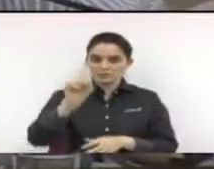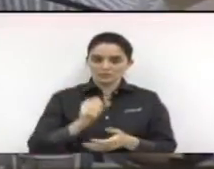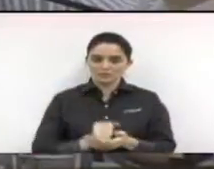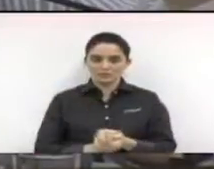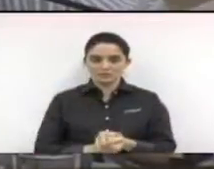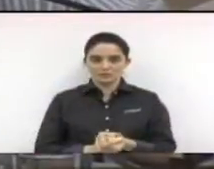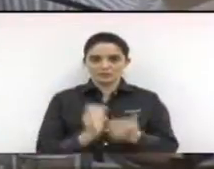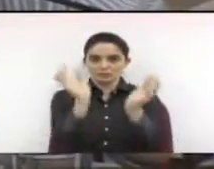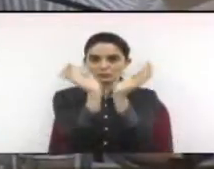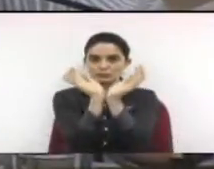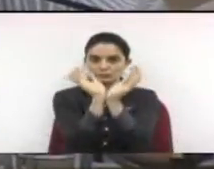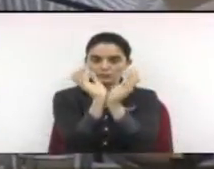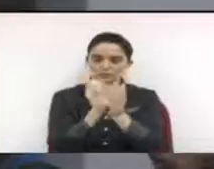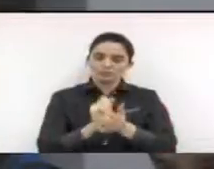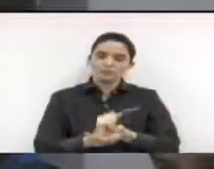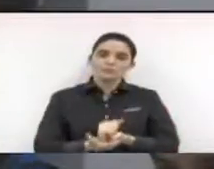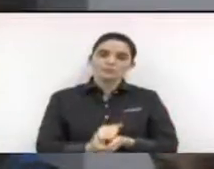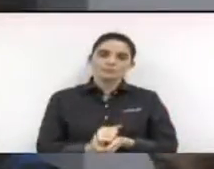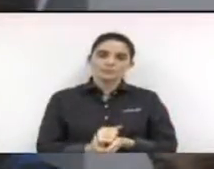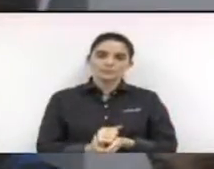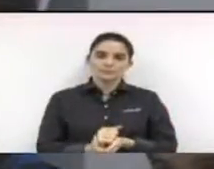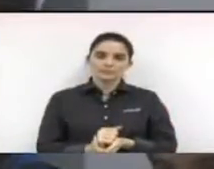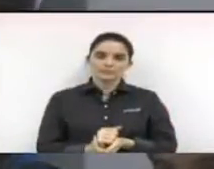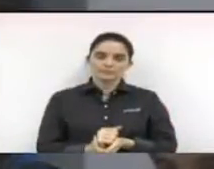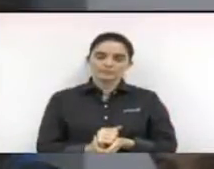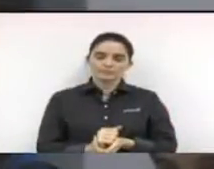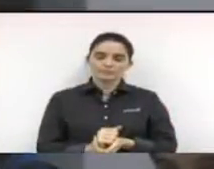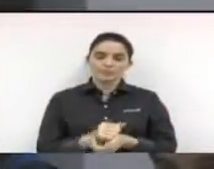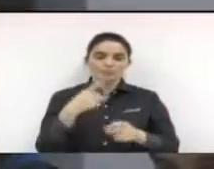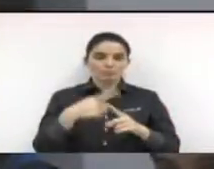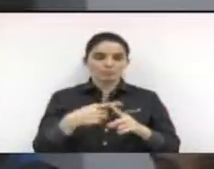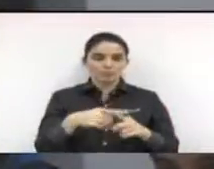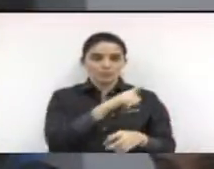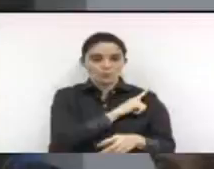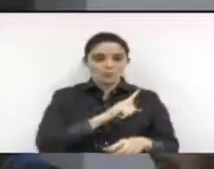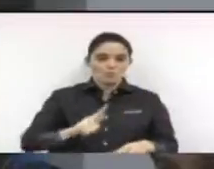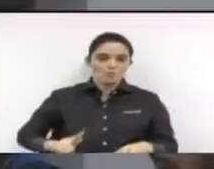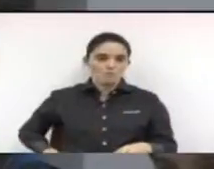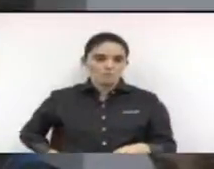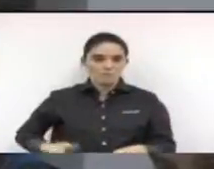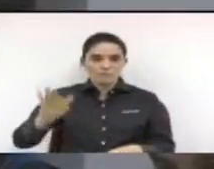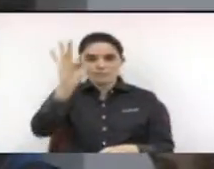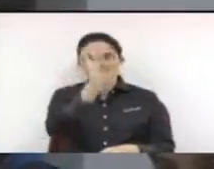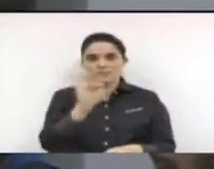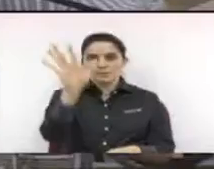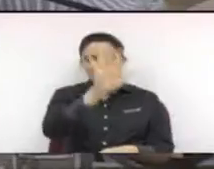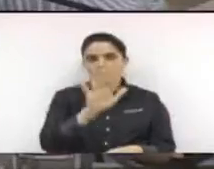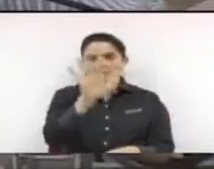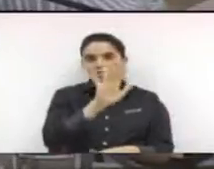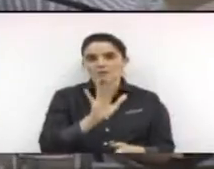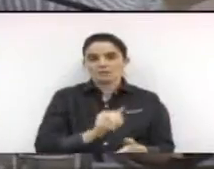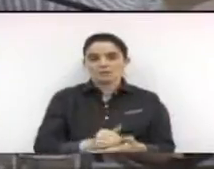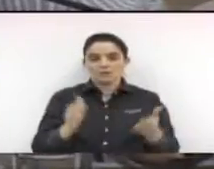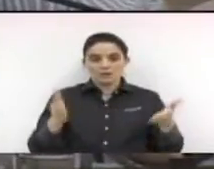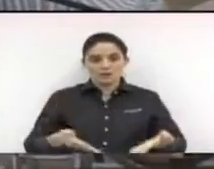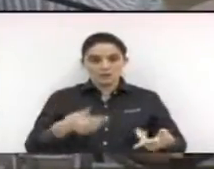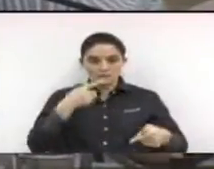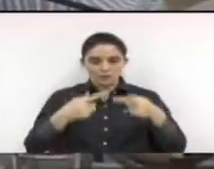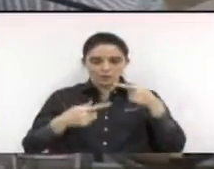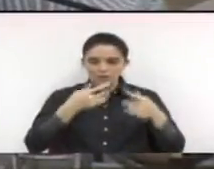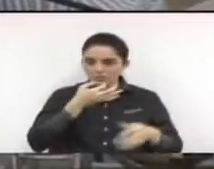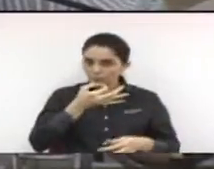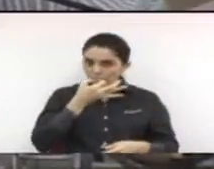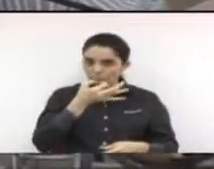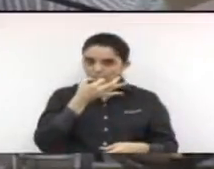SESI, SENAI e SEBRAE, pelo Governo Federal. Solicito que, após leitura, discussão e aprovação, seja dado